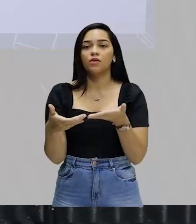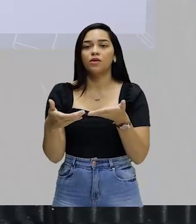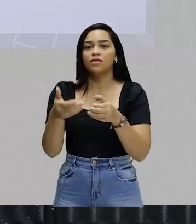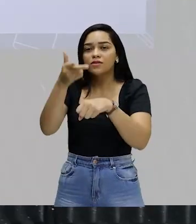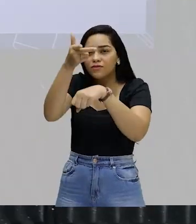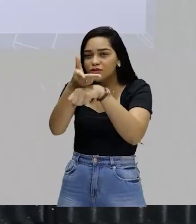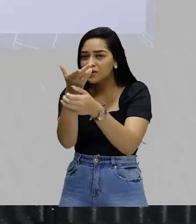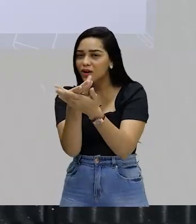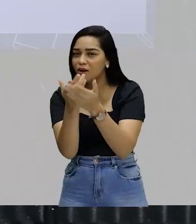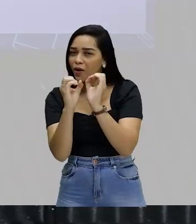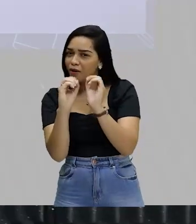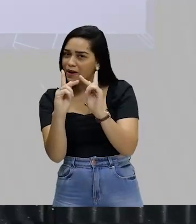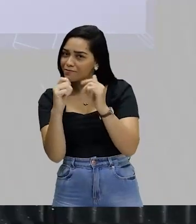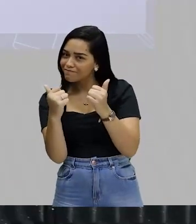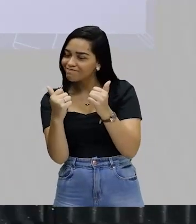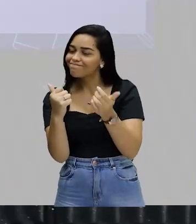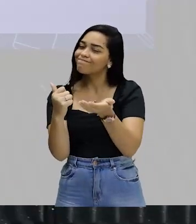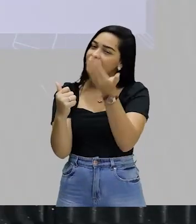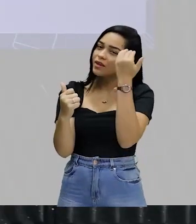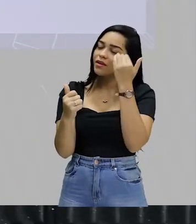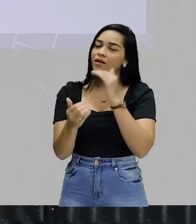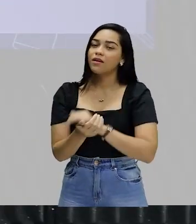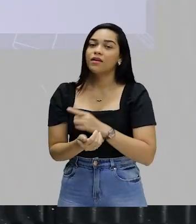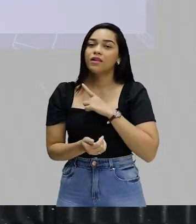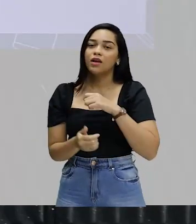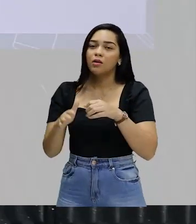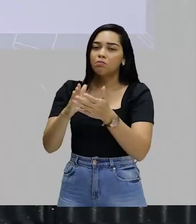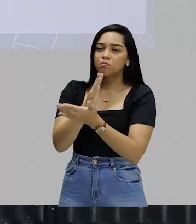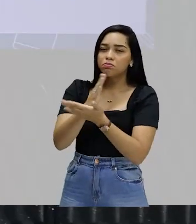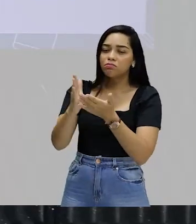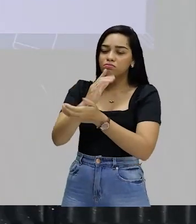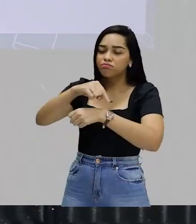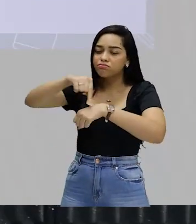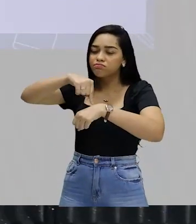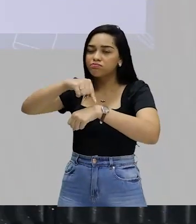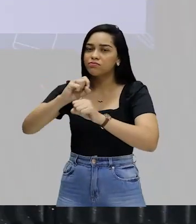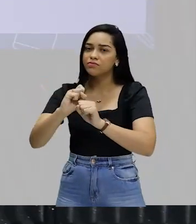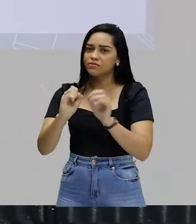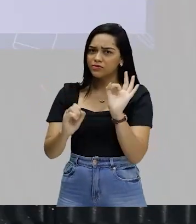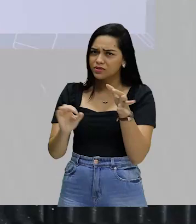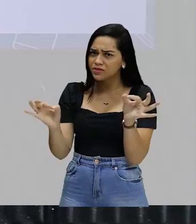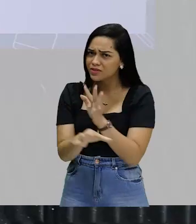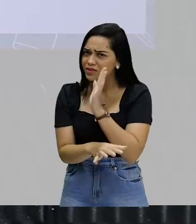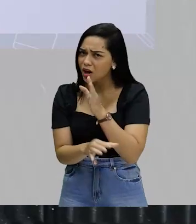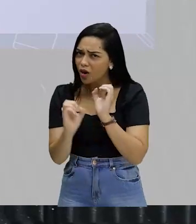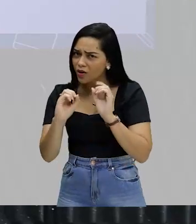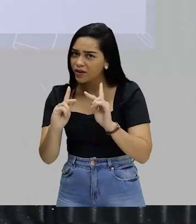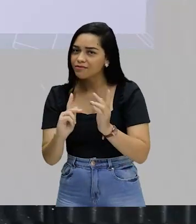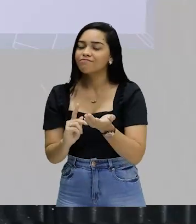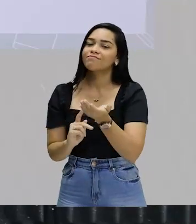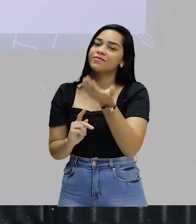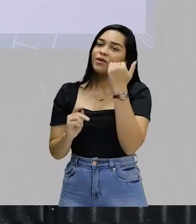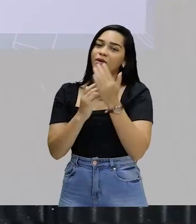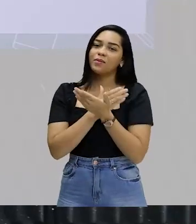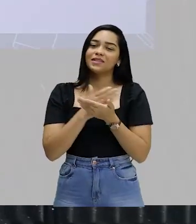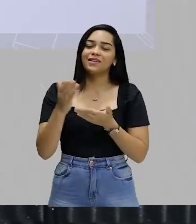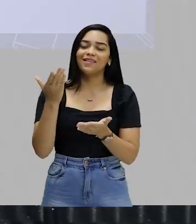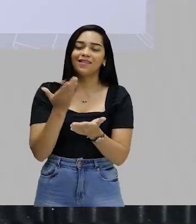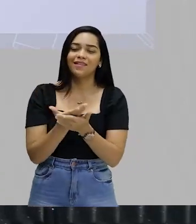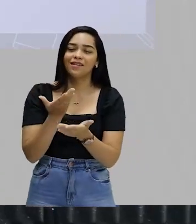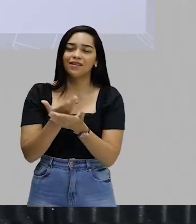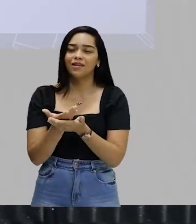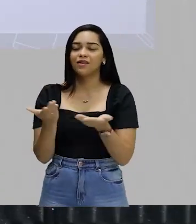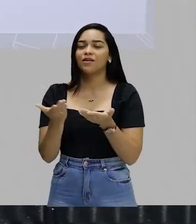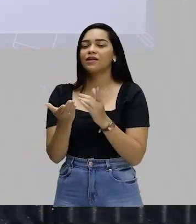nossa videoaula. Fechado? Vamos lá. Eu vou te dar alguns segundinhos aí. Pronto? Tudo ok? Então, vamos começar a nossa aula.